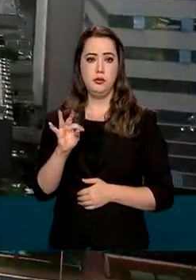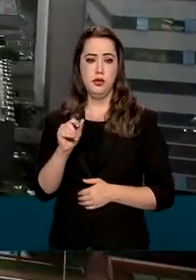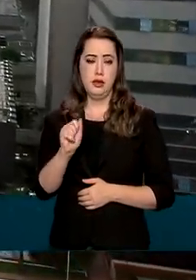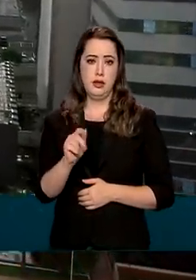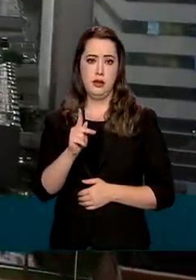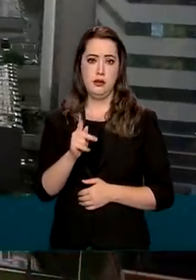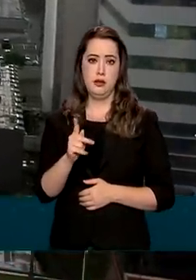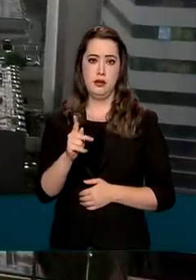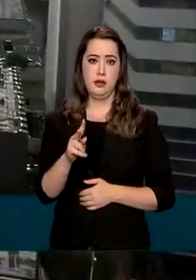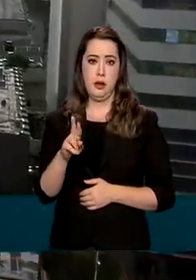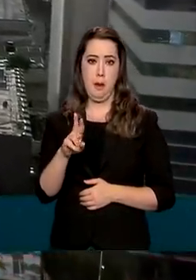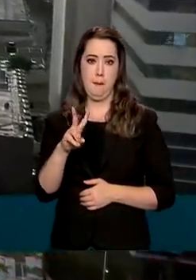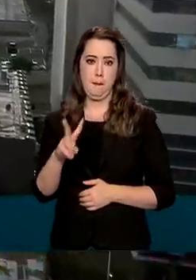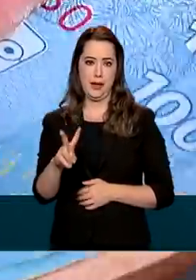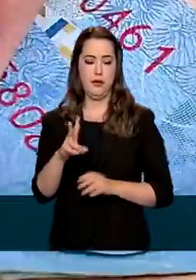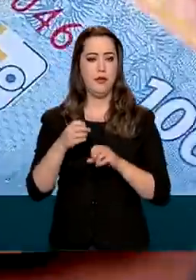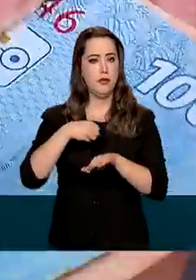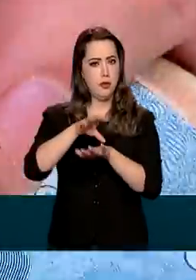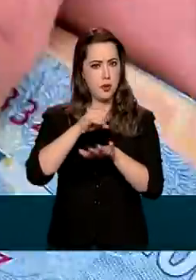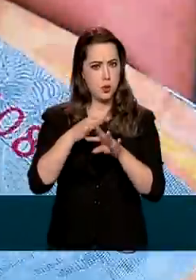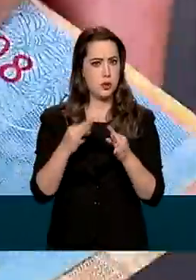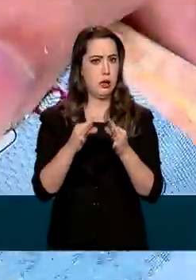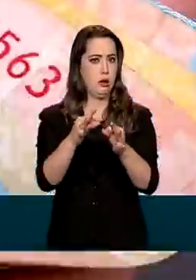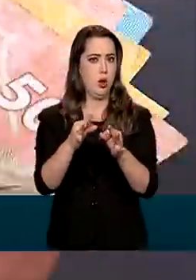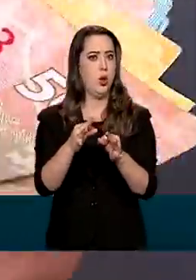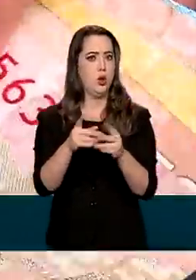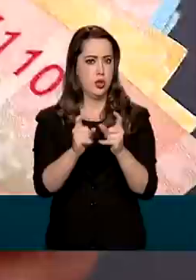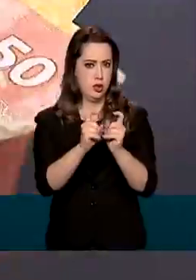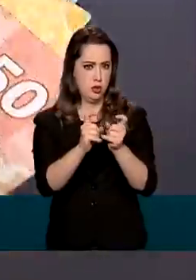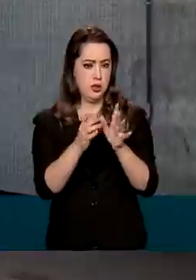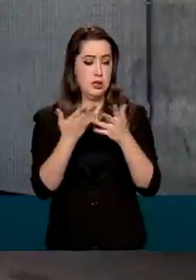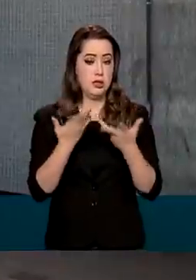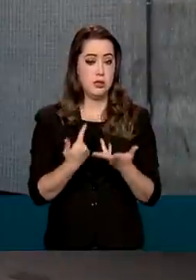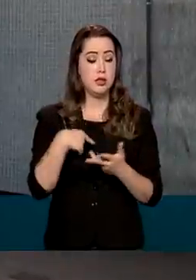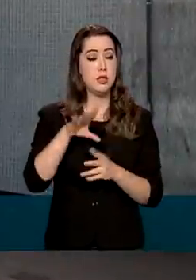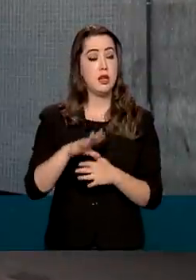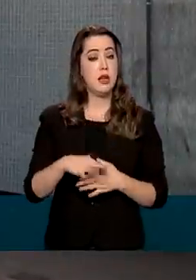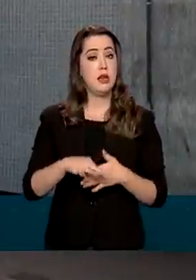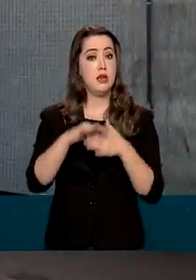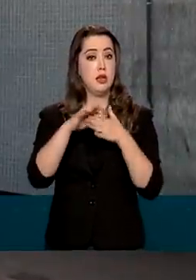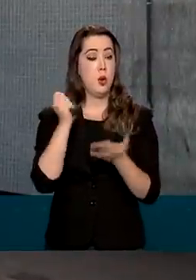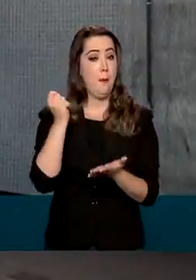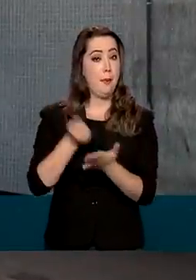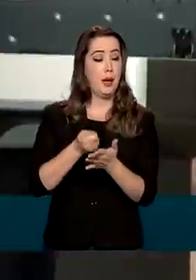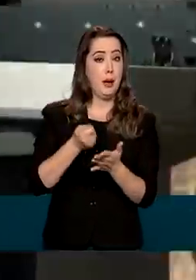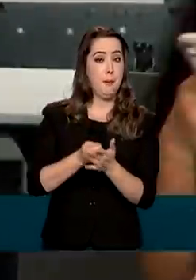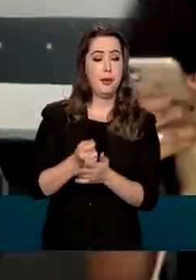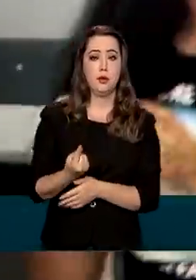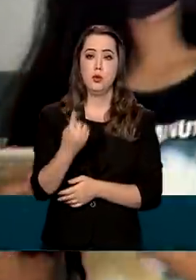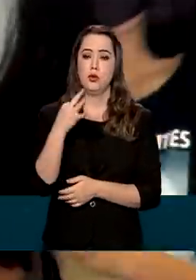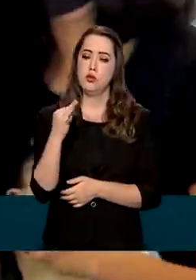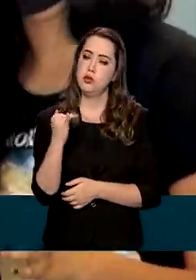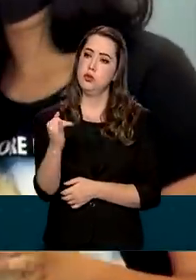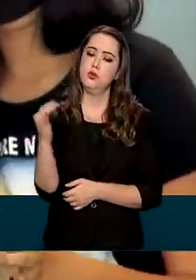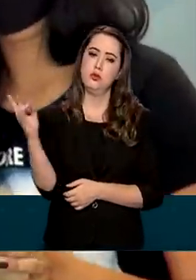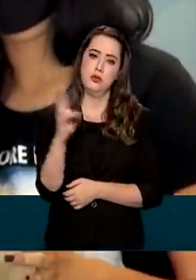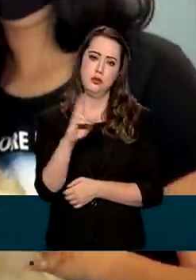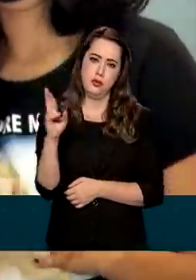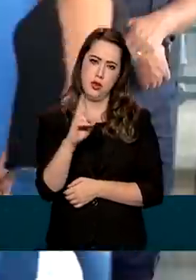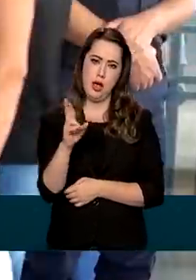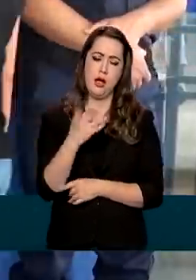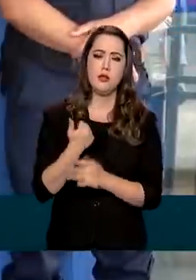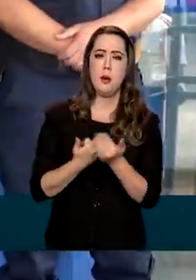políticas sociais do Estado brasileiro, comandou o pagamento de um trilhão de reais em benefícios sociais,